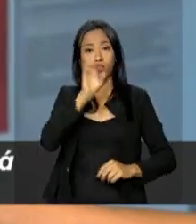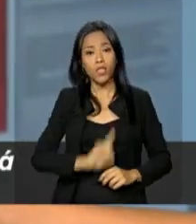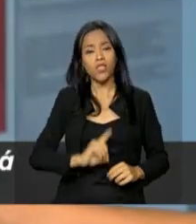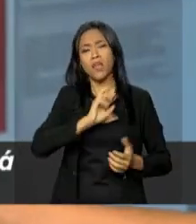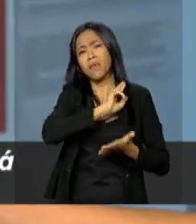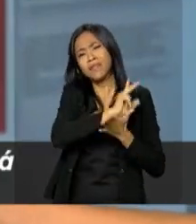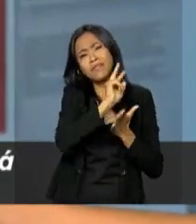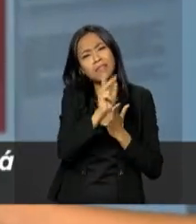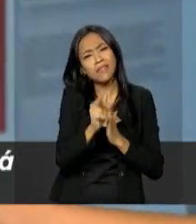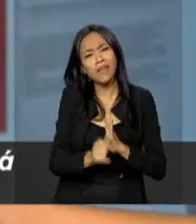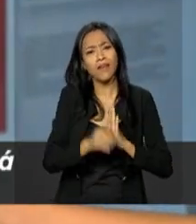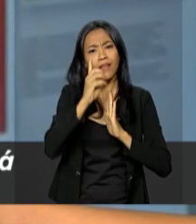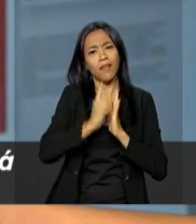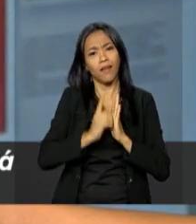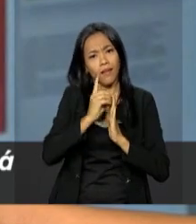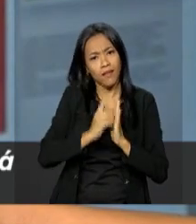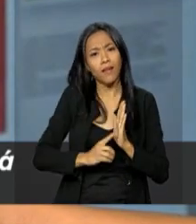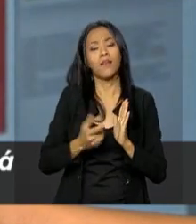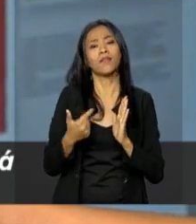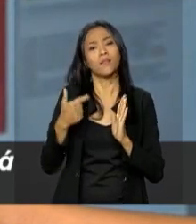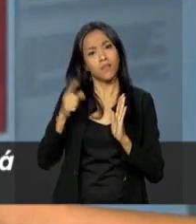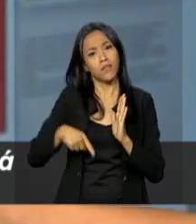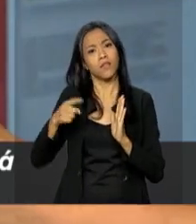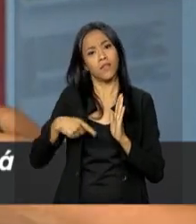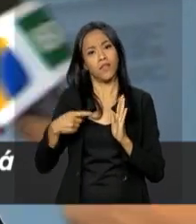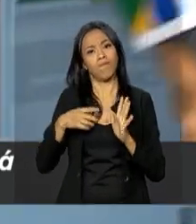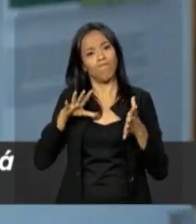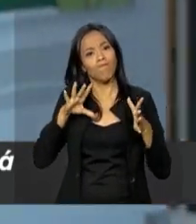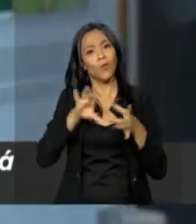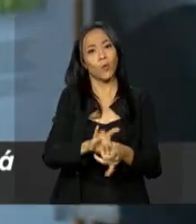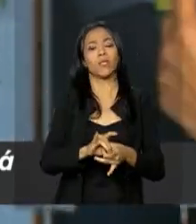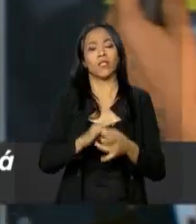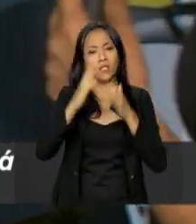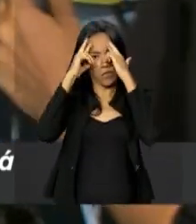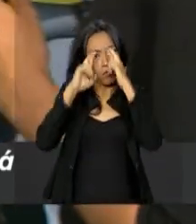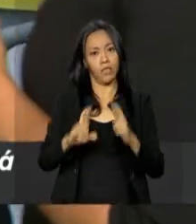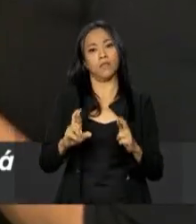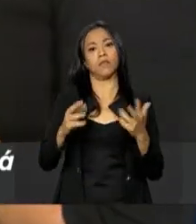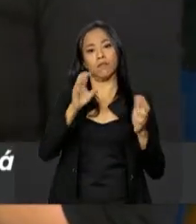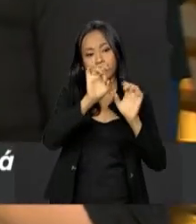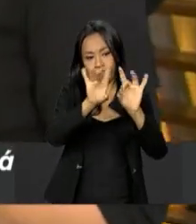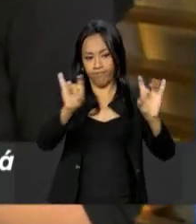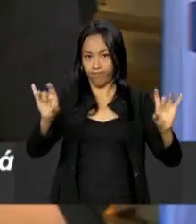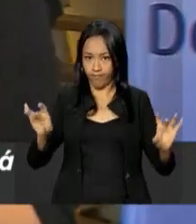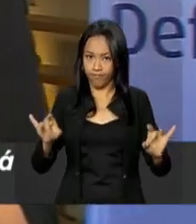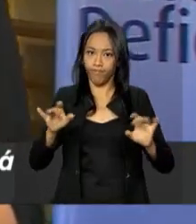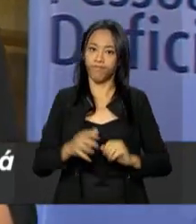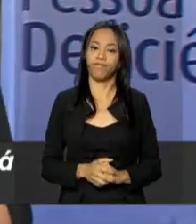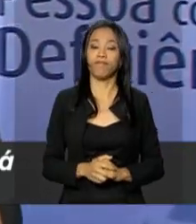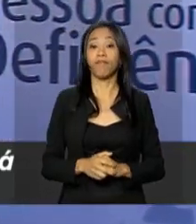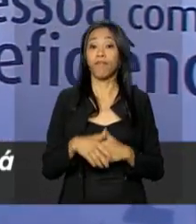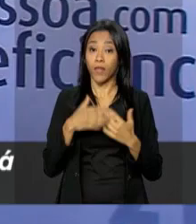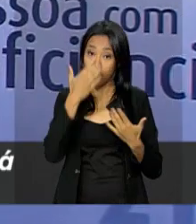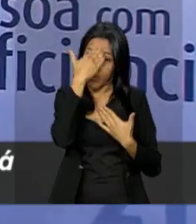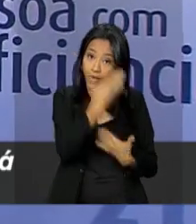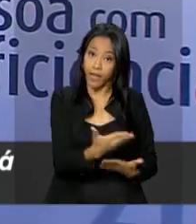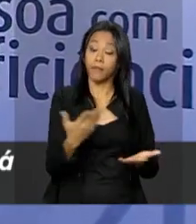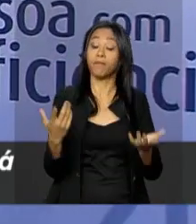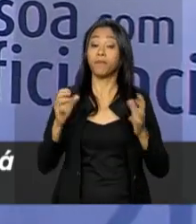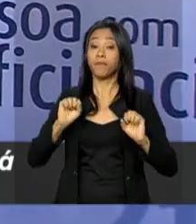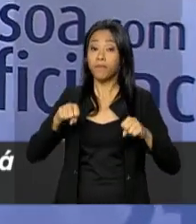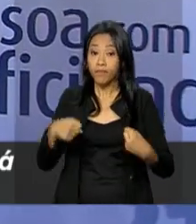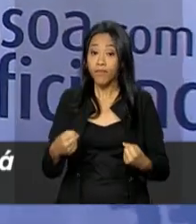colocam em prática a cidadania. Obrigada, secretário. Então, reforçando,